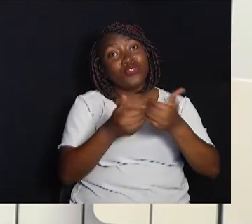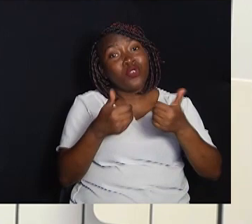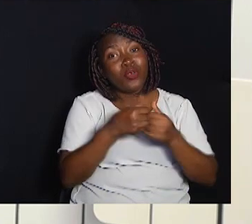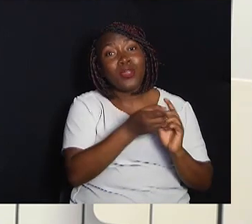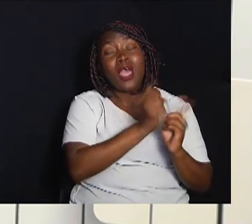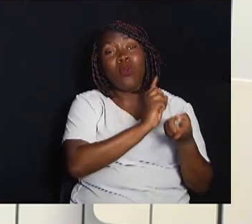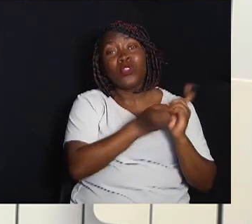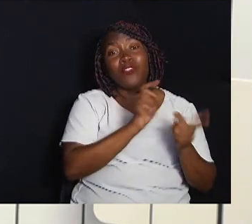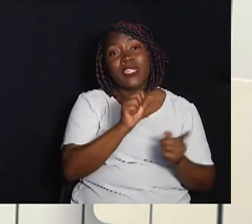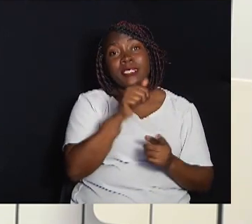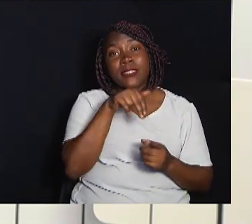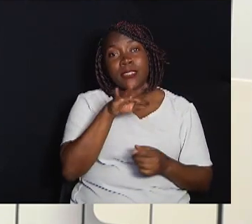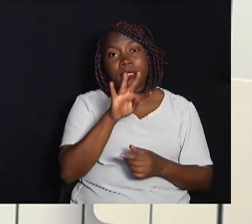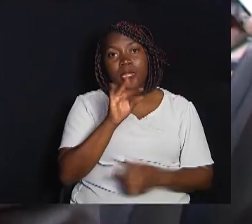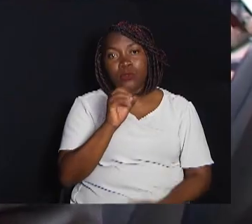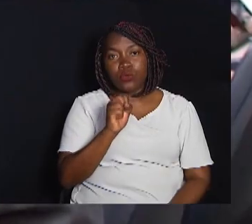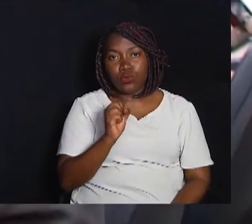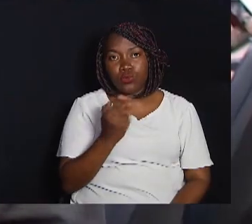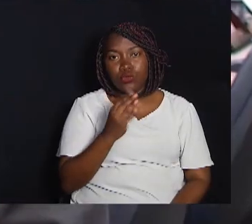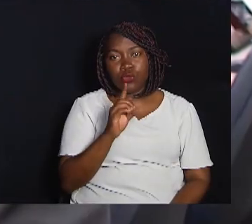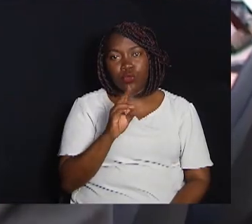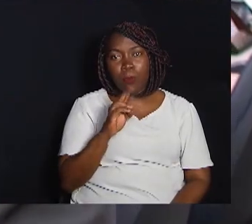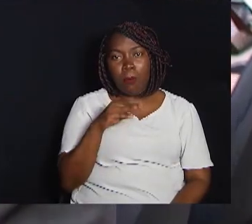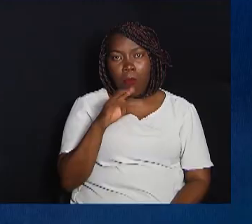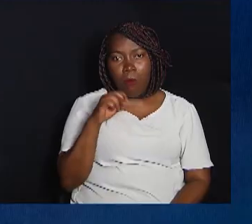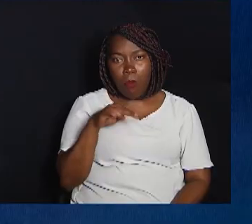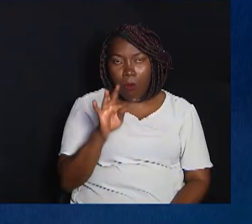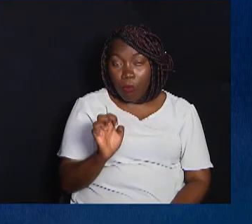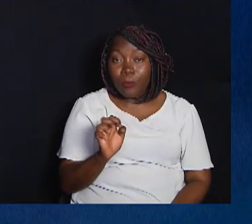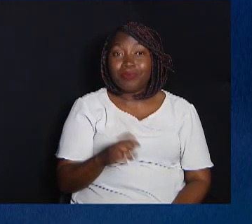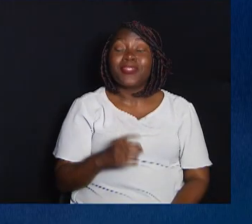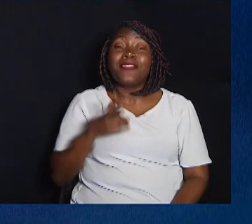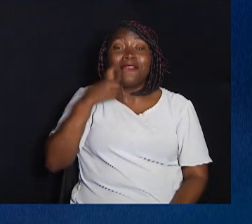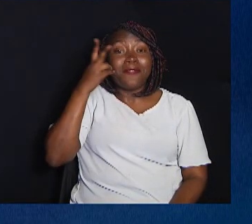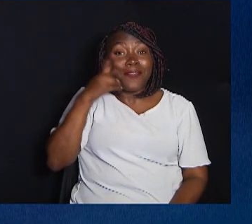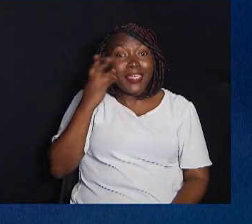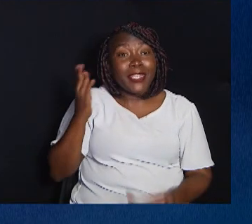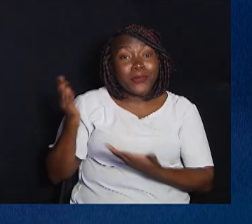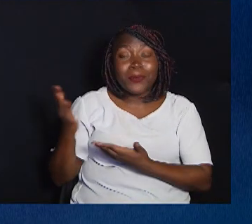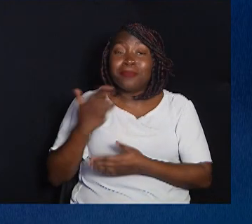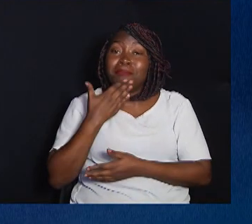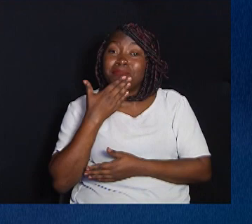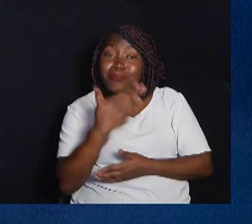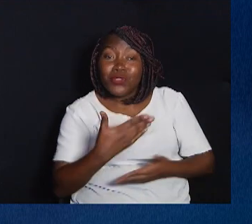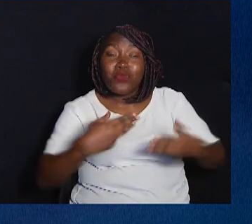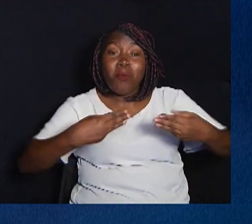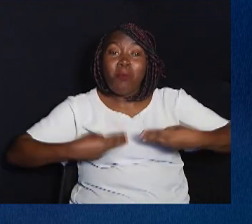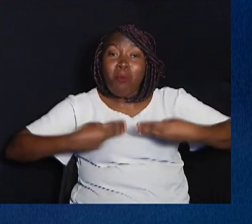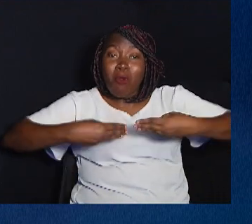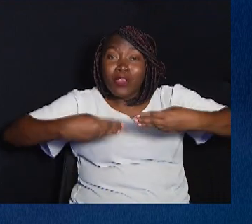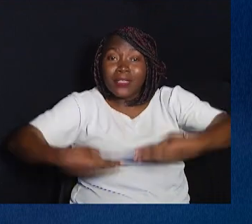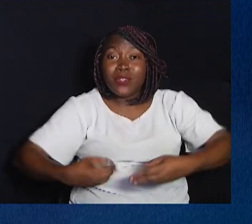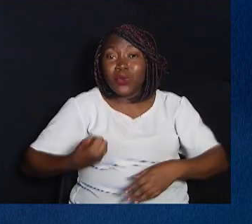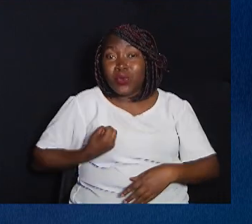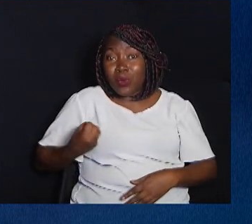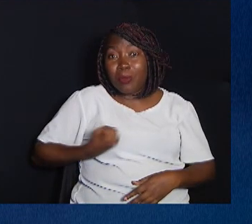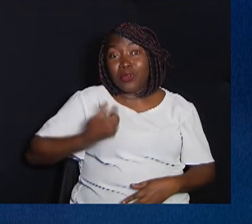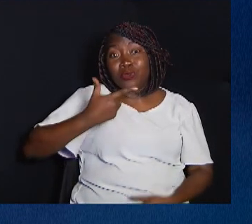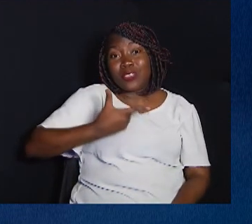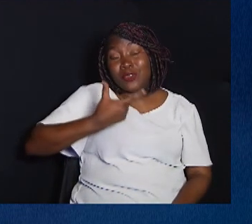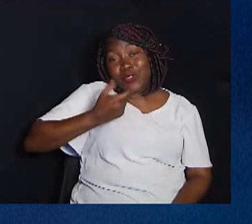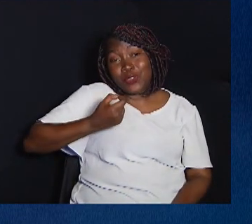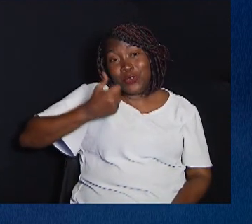Dumont O vereador Carmo Luiz protocolou a moção número 201 de 2023